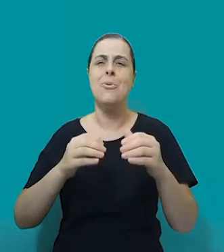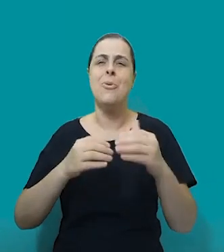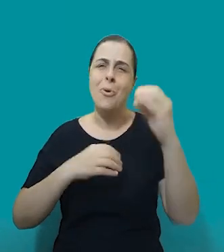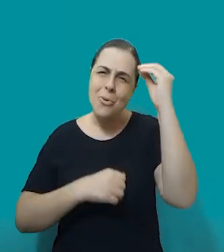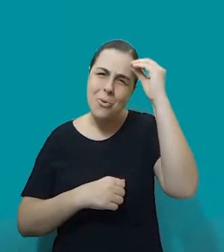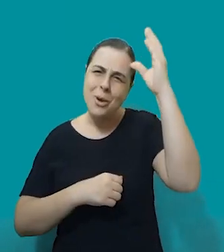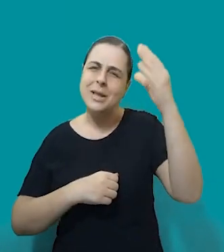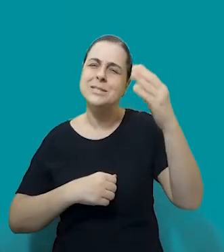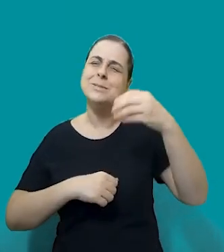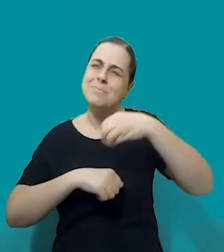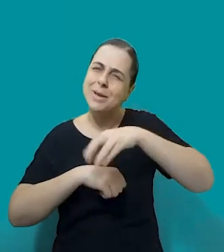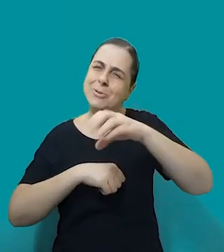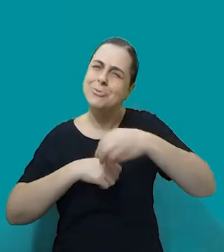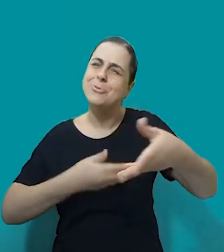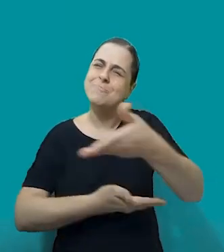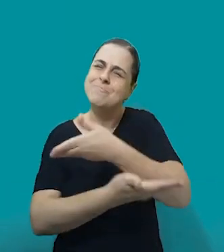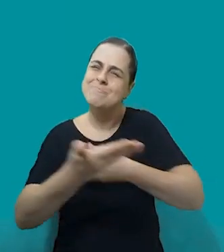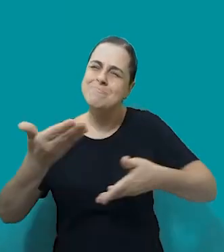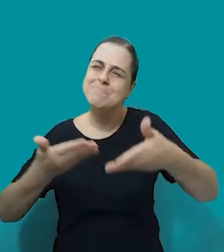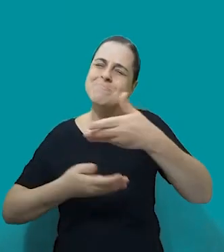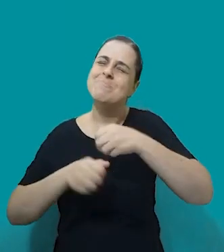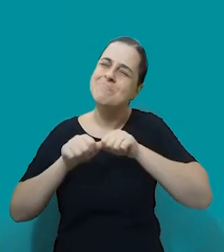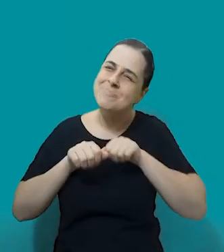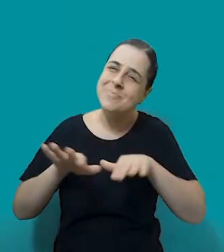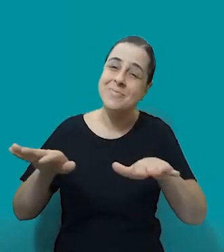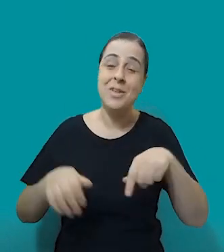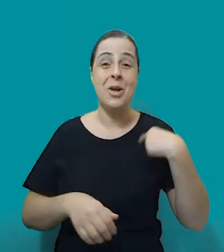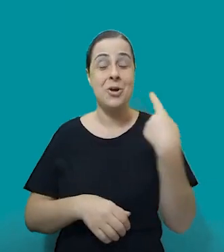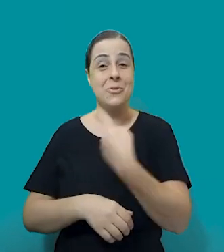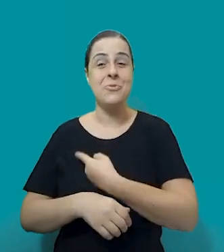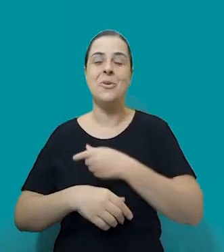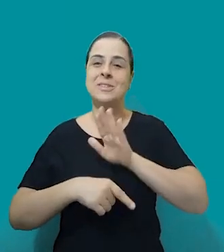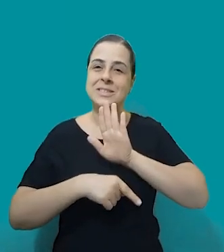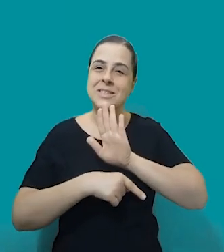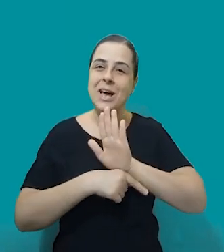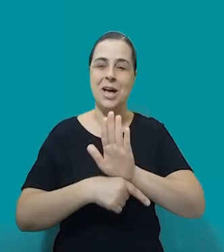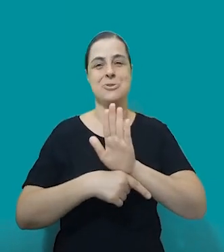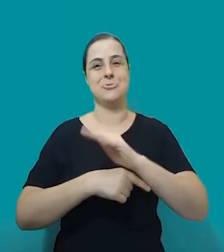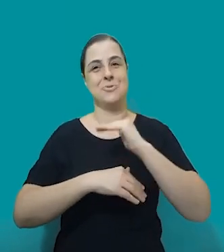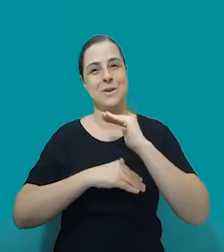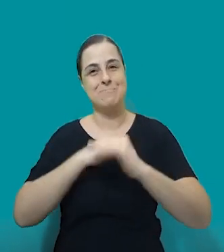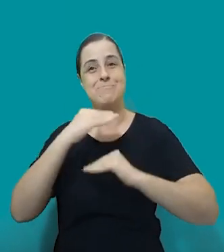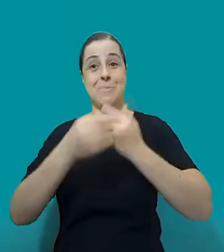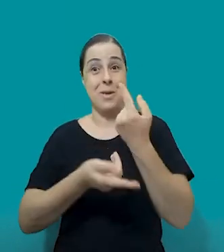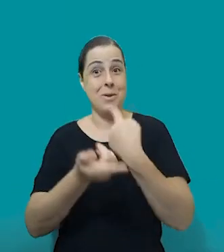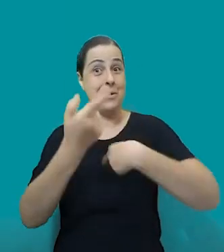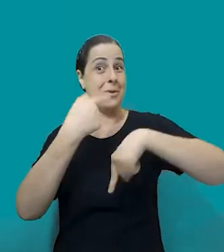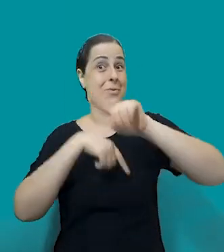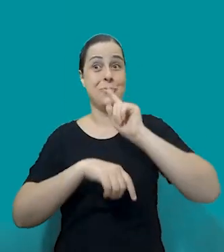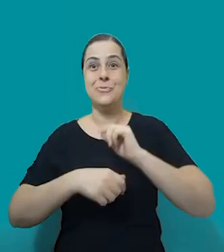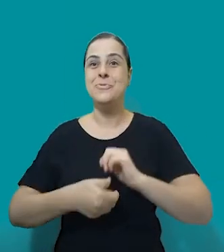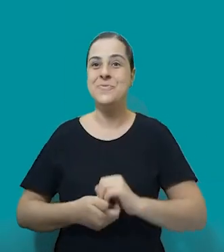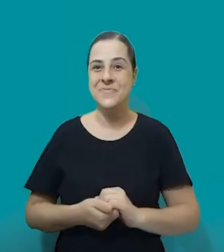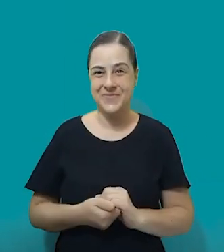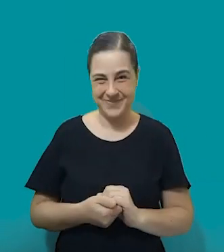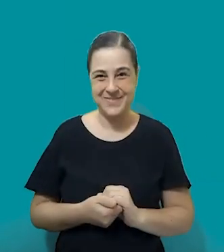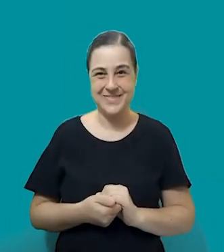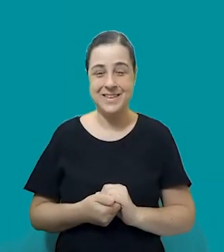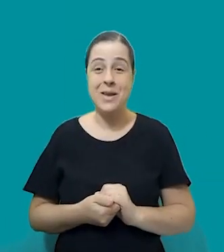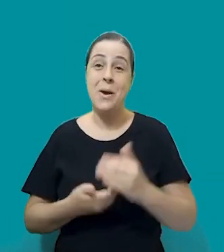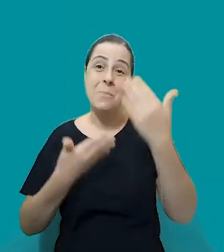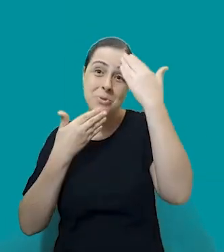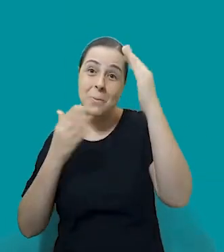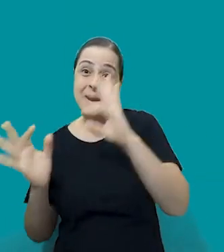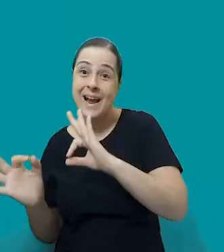é a parte que cabe para a gente poder contribuir com essa mudança. muito obrigada. E muito obrigada a quem nos